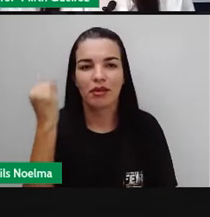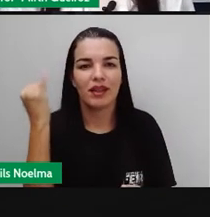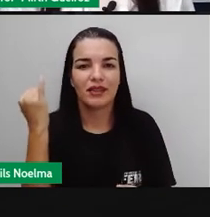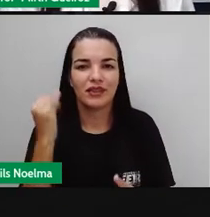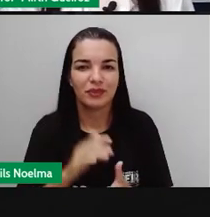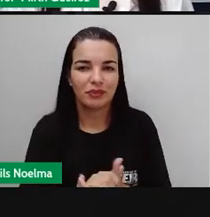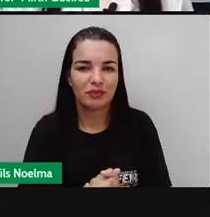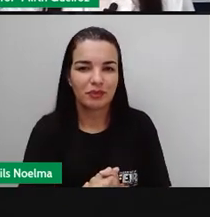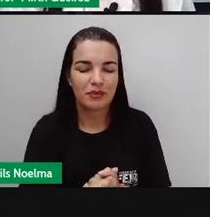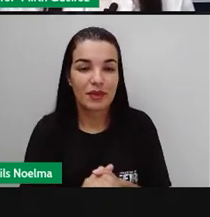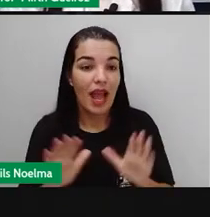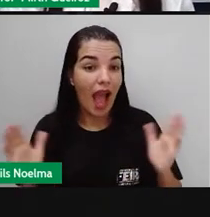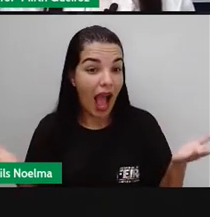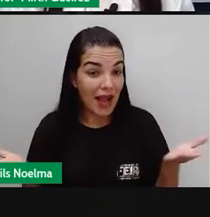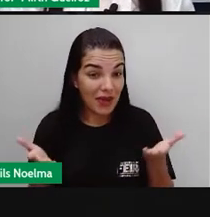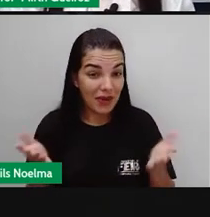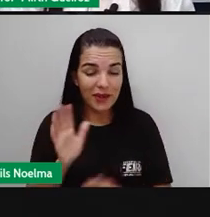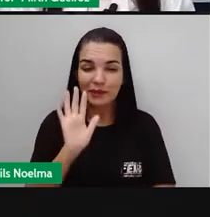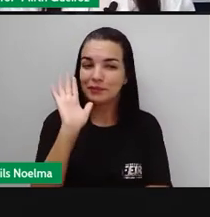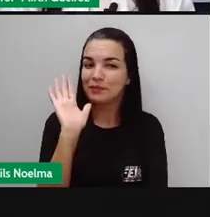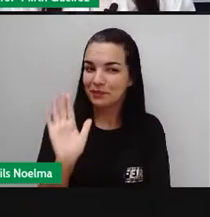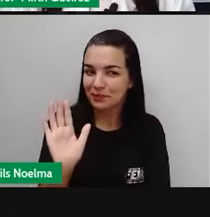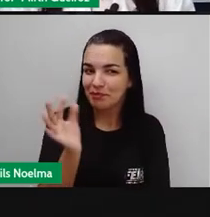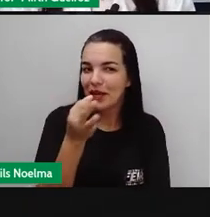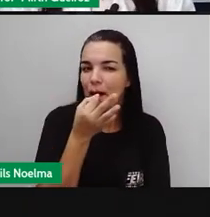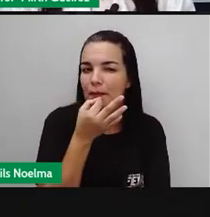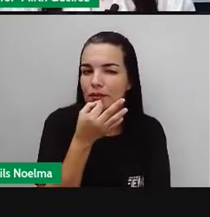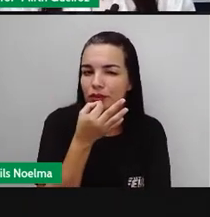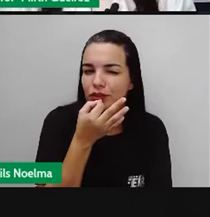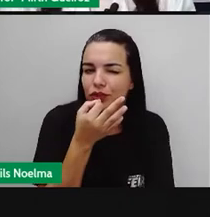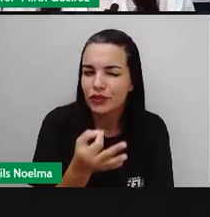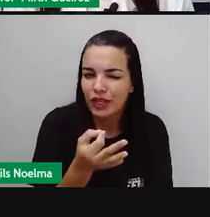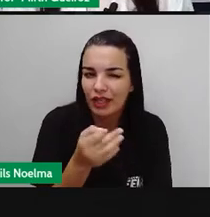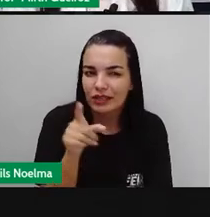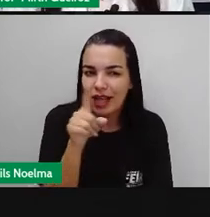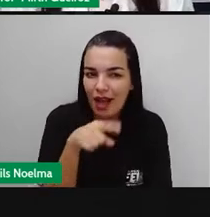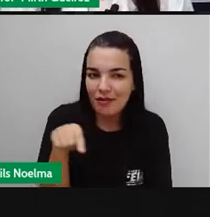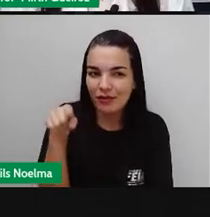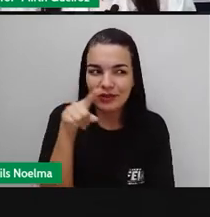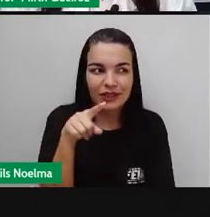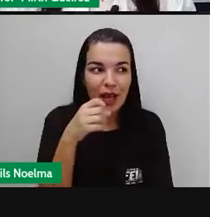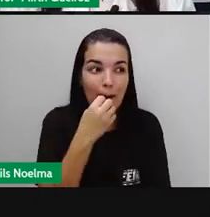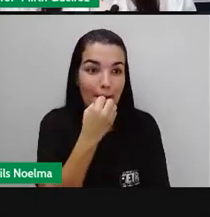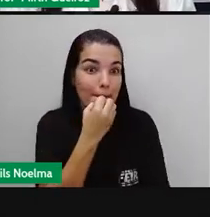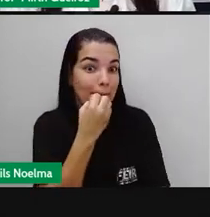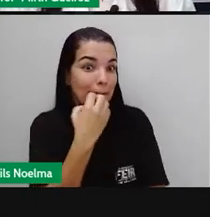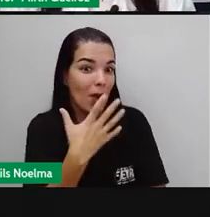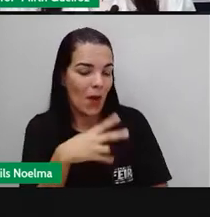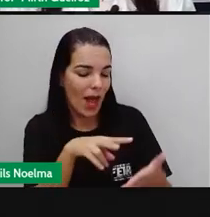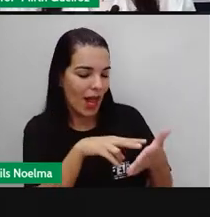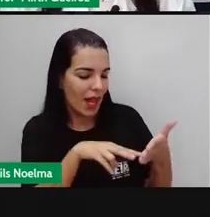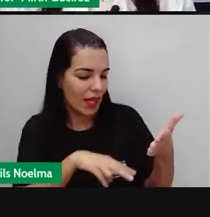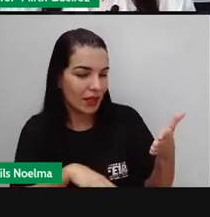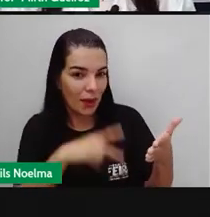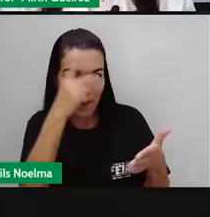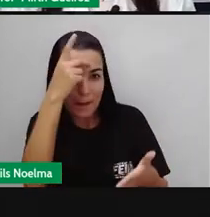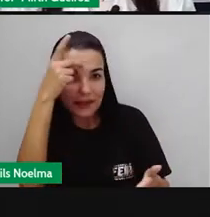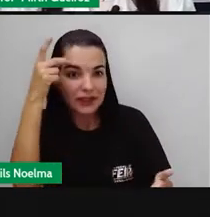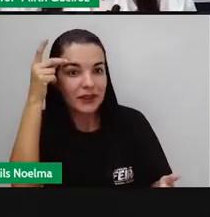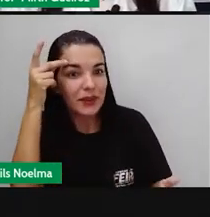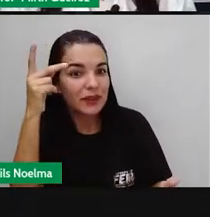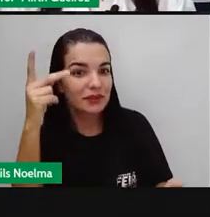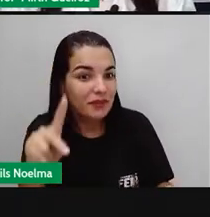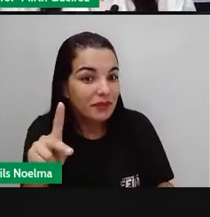E o que a gente faz para a gente se tornar um bom leitor? Primeiro, é preciso que a gente estabeleça um horário do